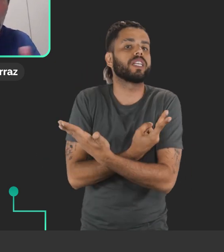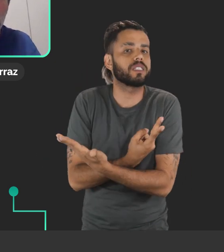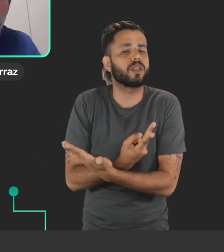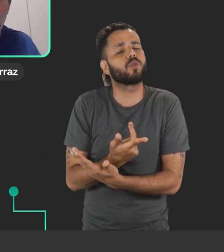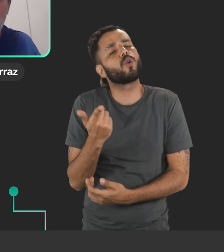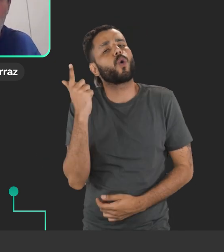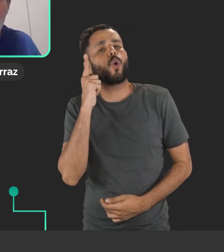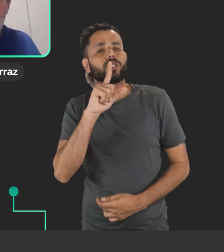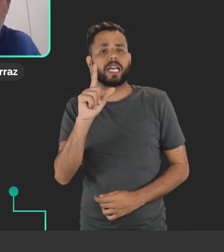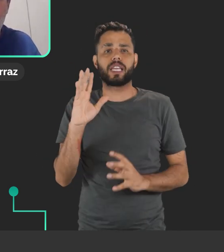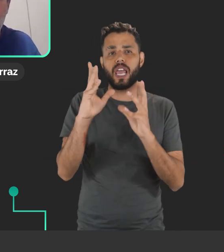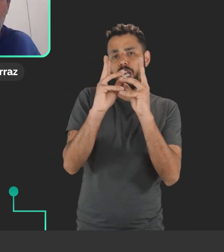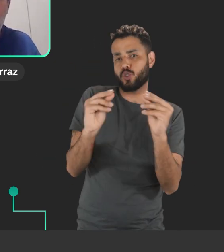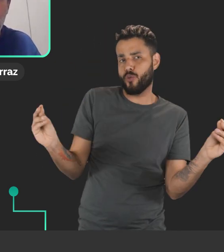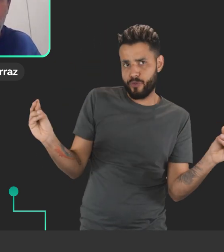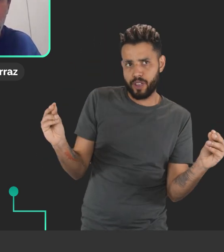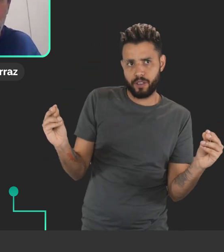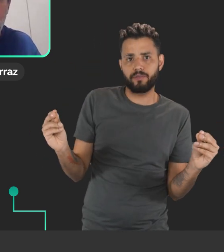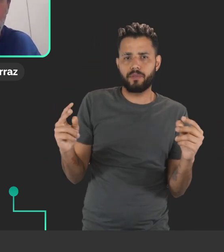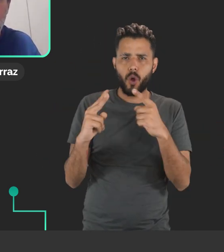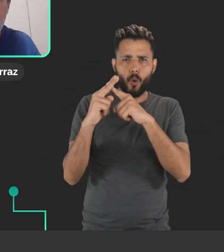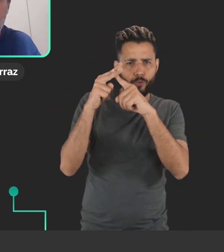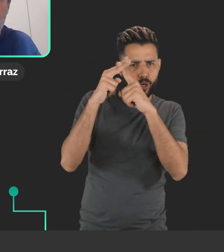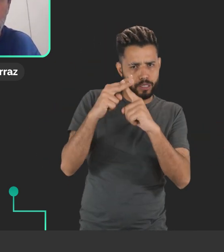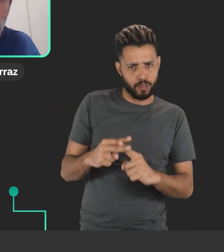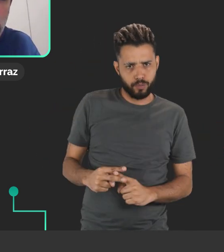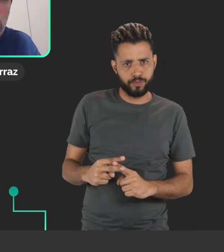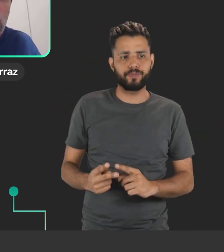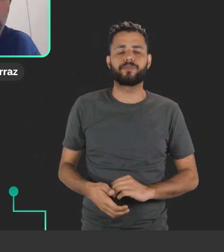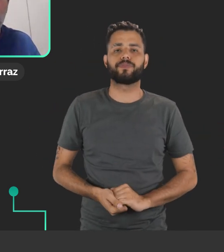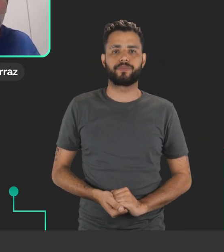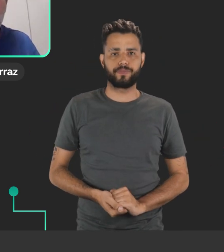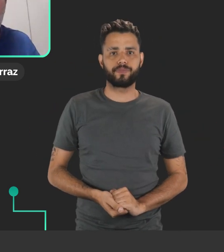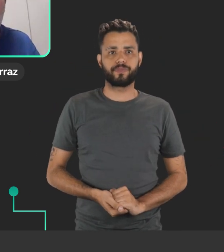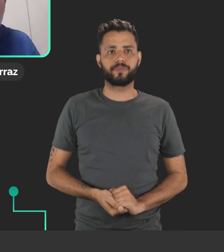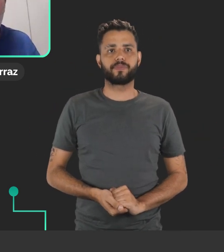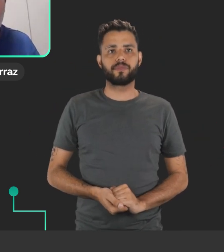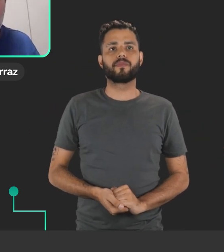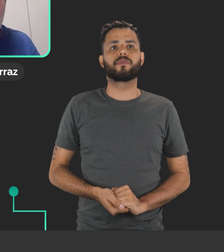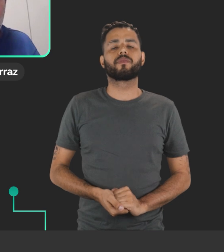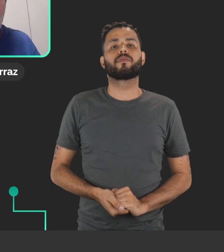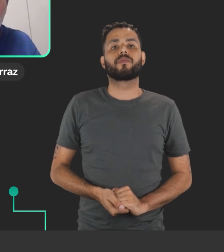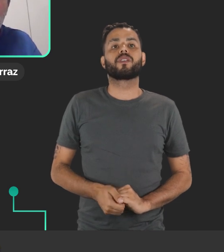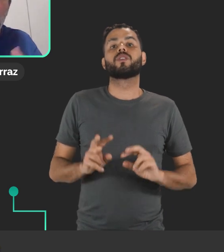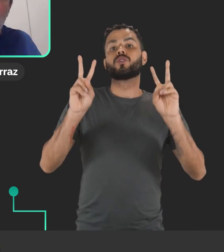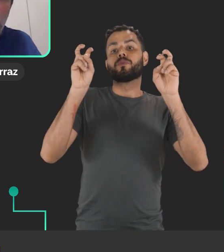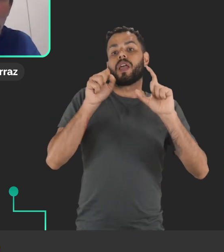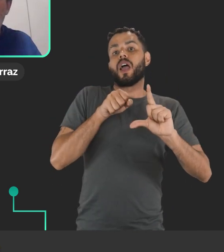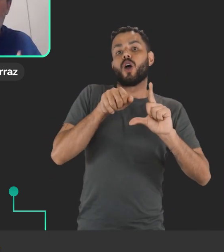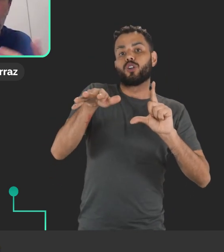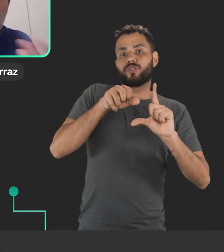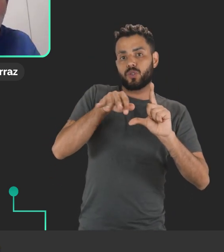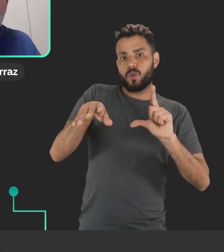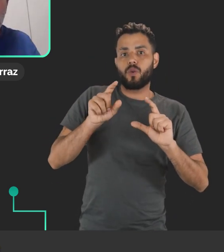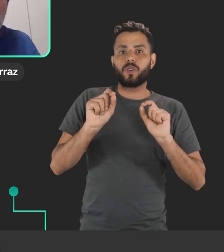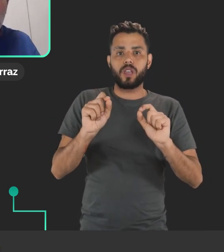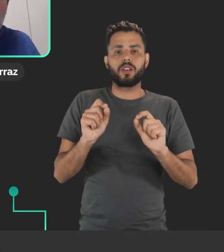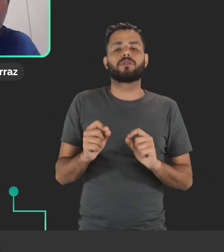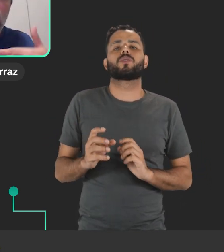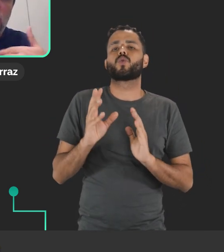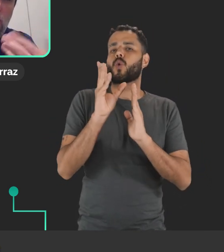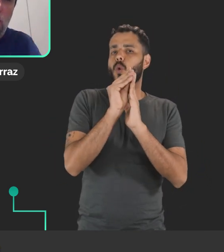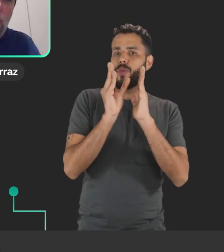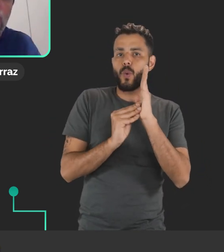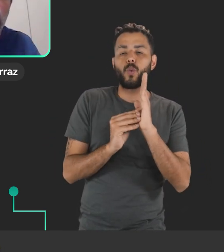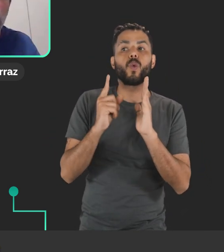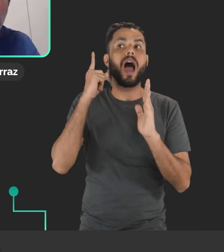resolver o que ele precisa solucionar de configuração. Bom, com relação ao audiovisual, né,